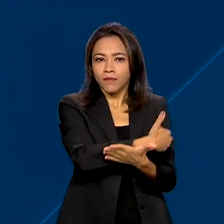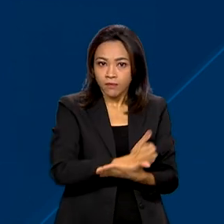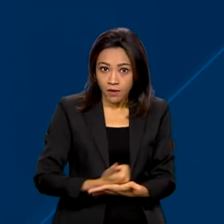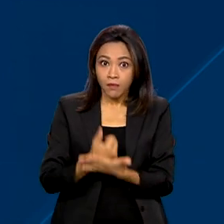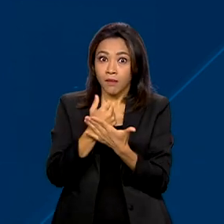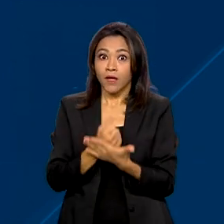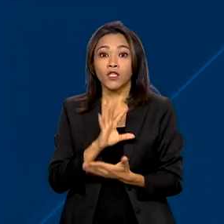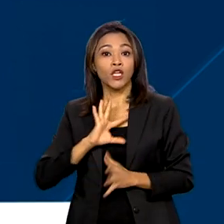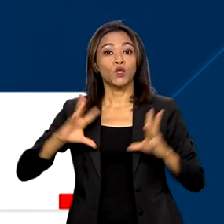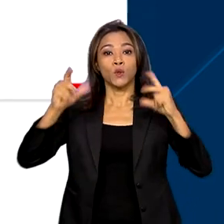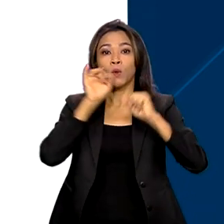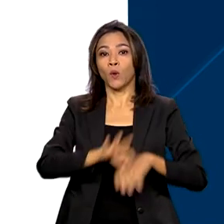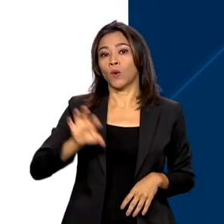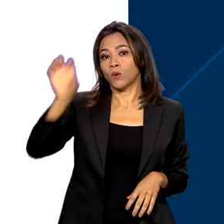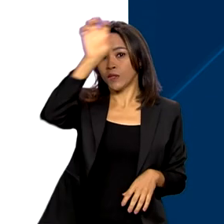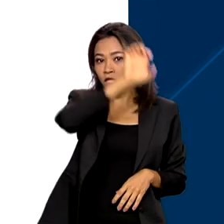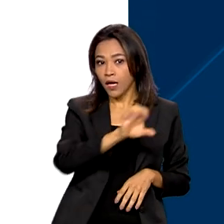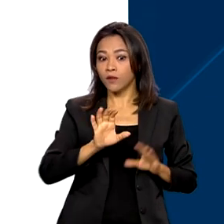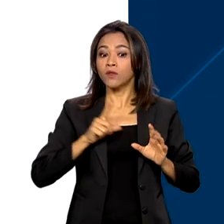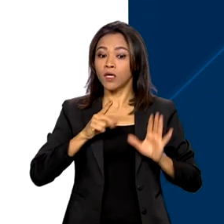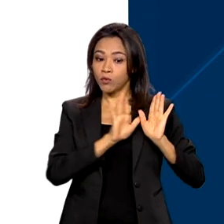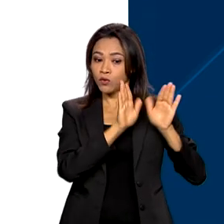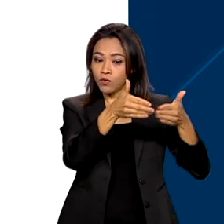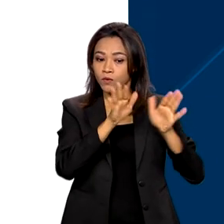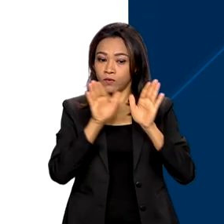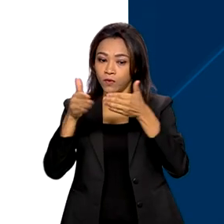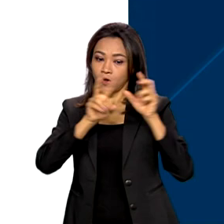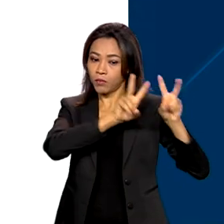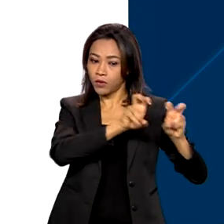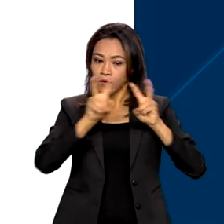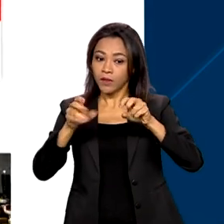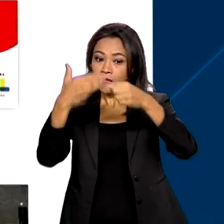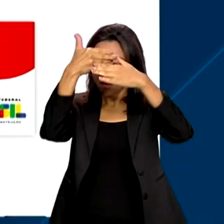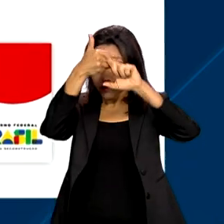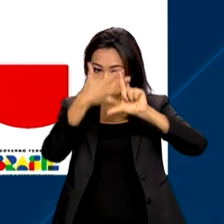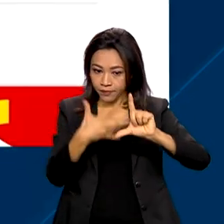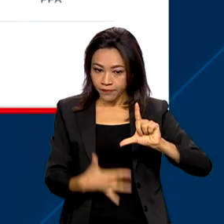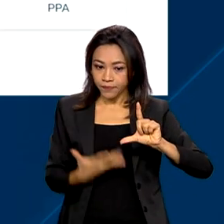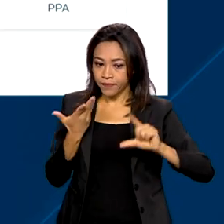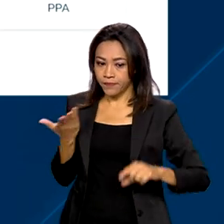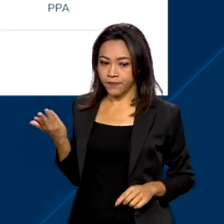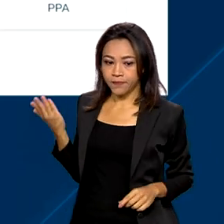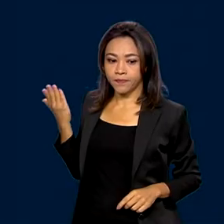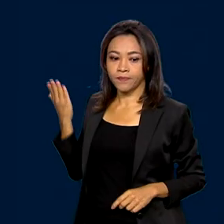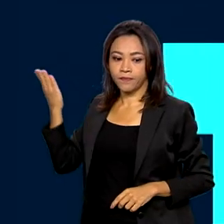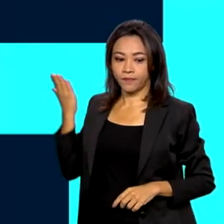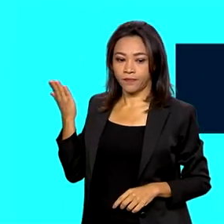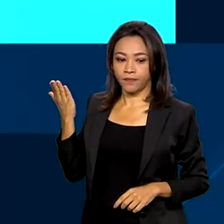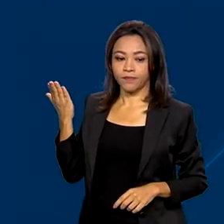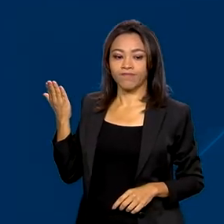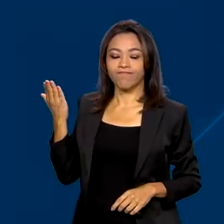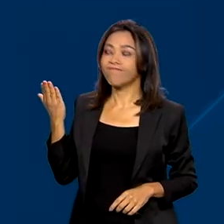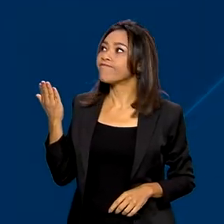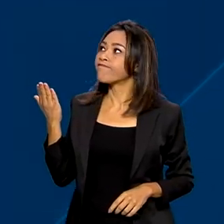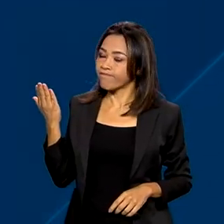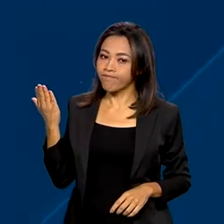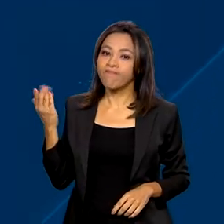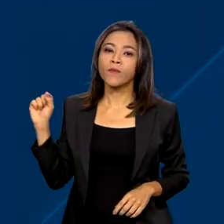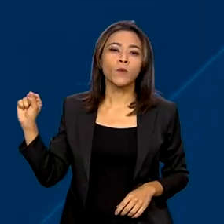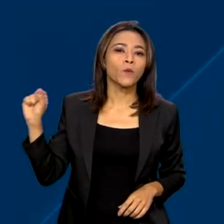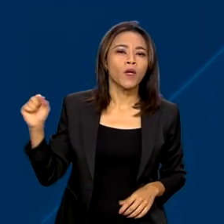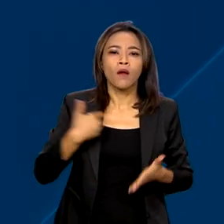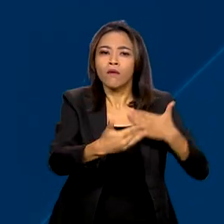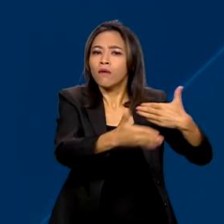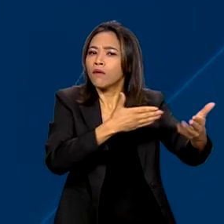todos os estados, nos fóruns setoriais e ainda pela internet. Na plataforma digital Brasil Participativo,